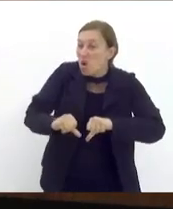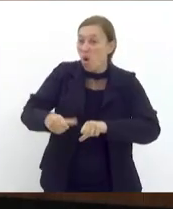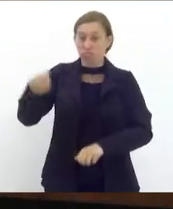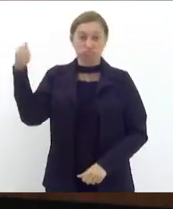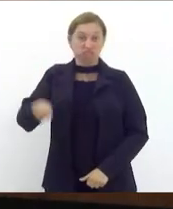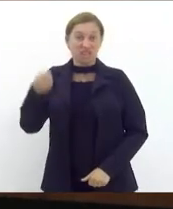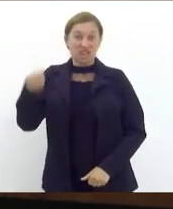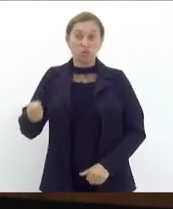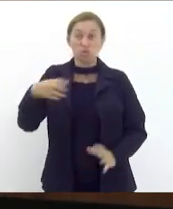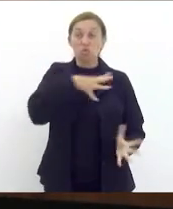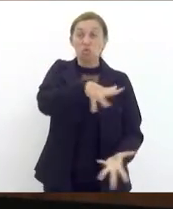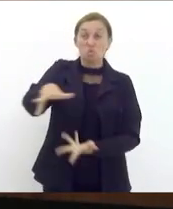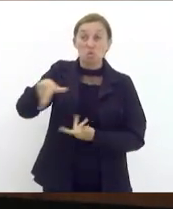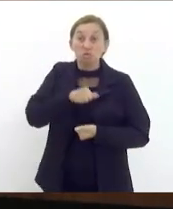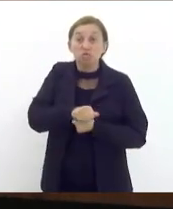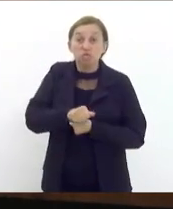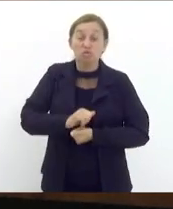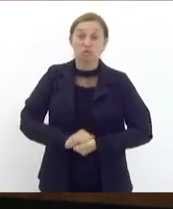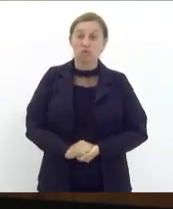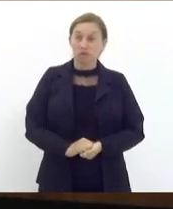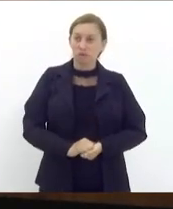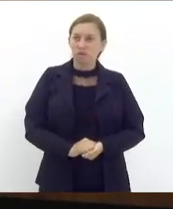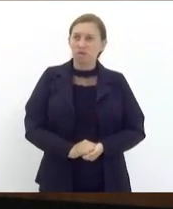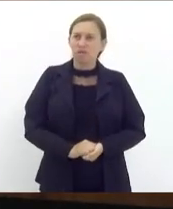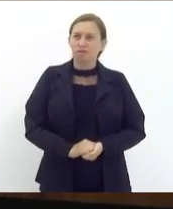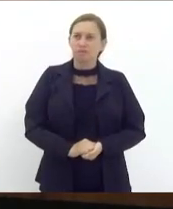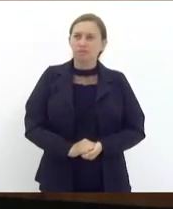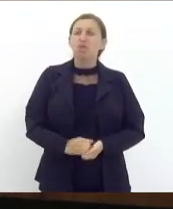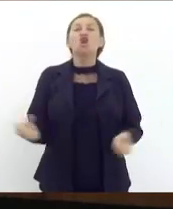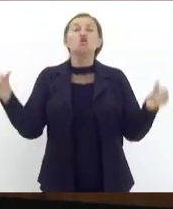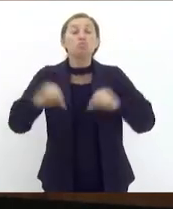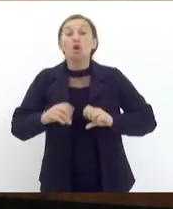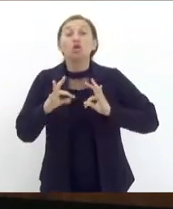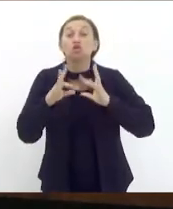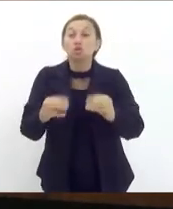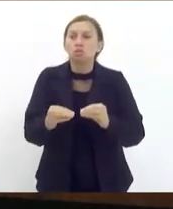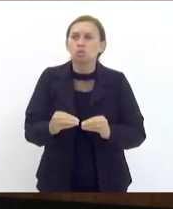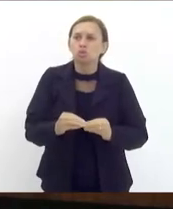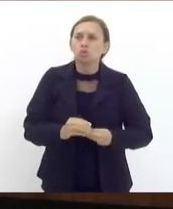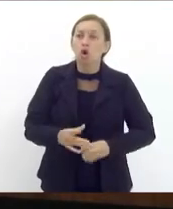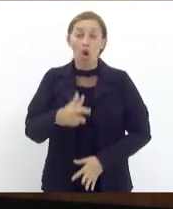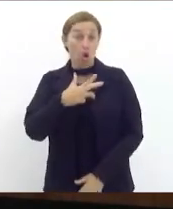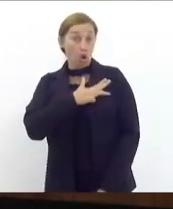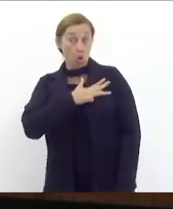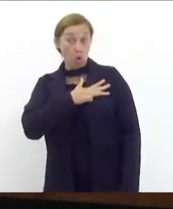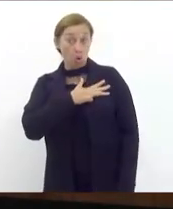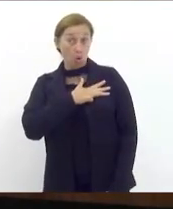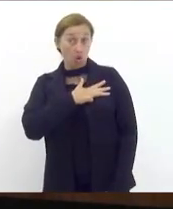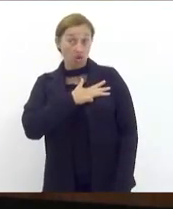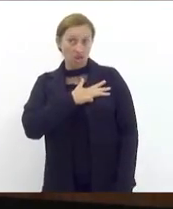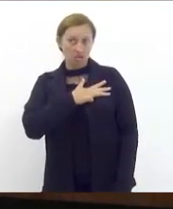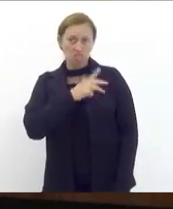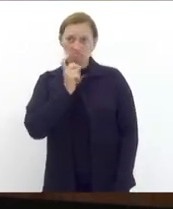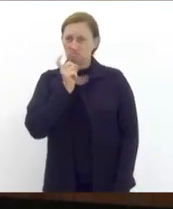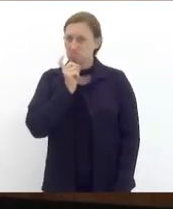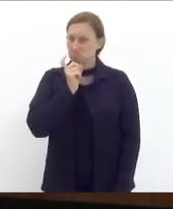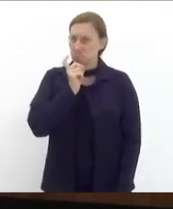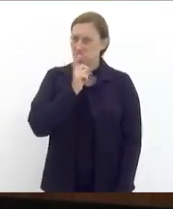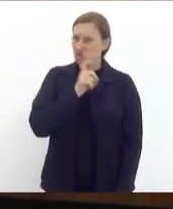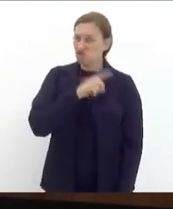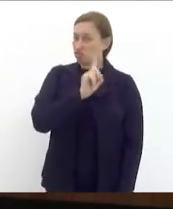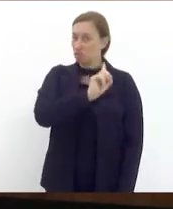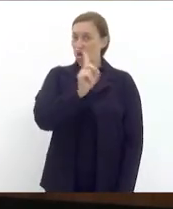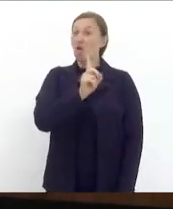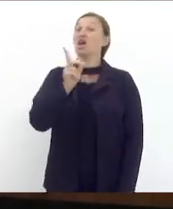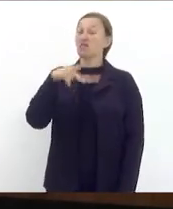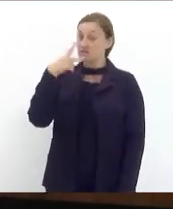mundo e o pior de tudo é que Lula dessa vez ele não mentiu ele disse